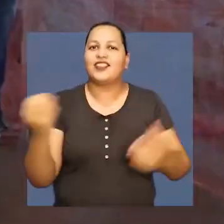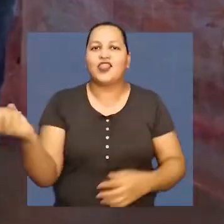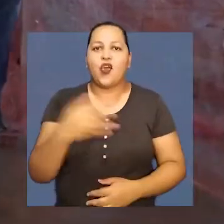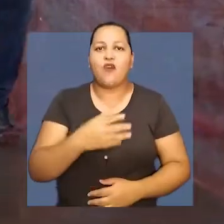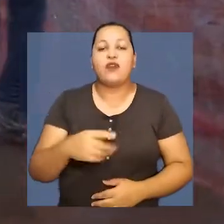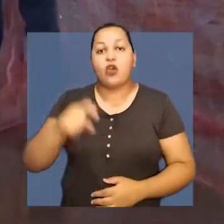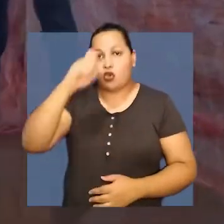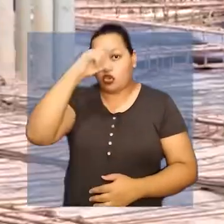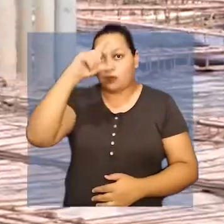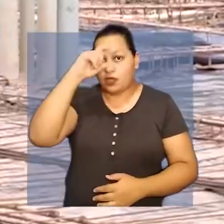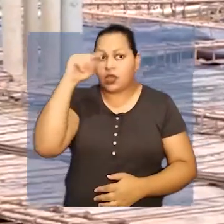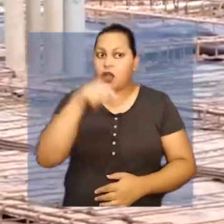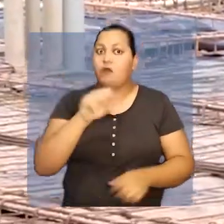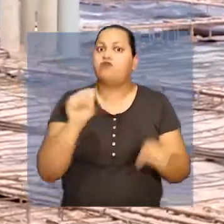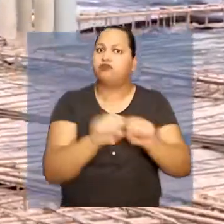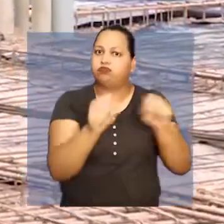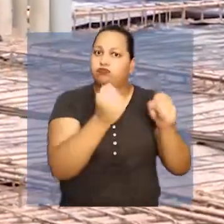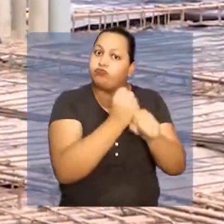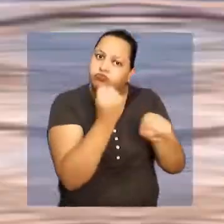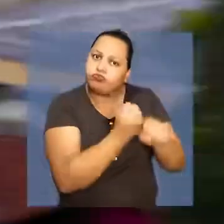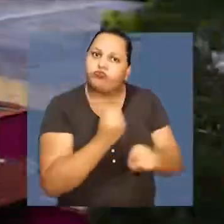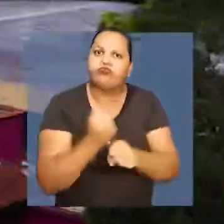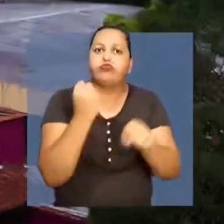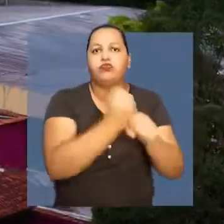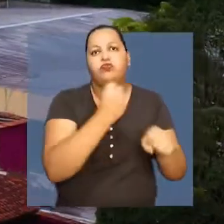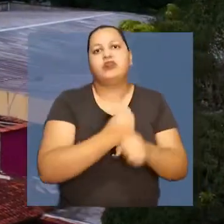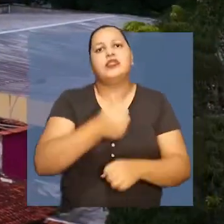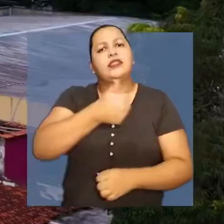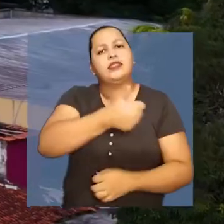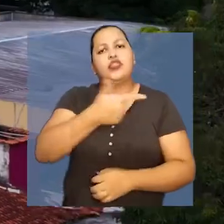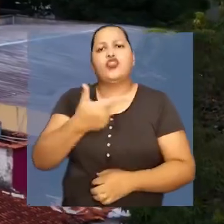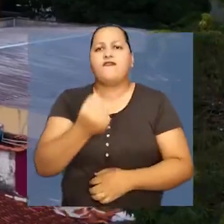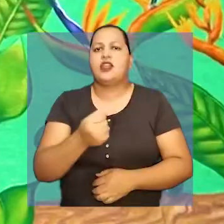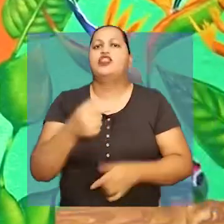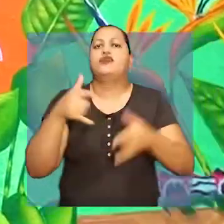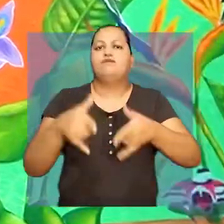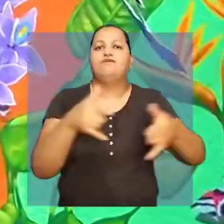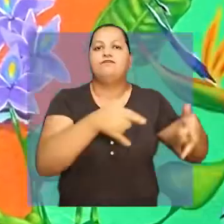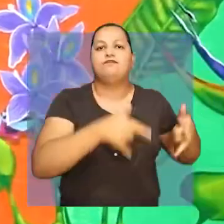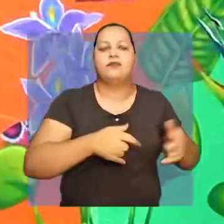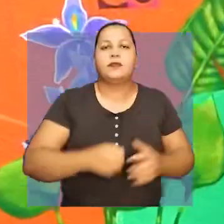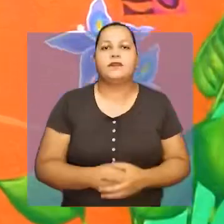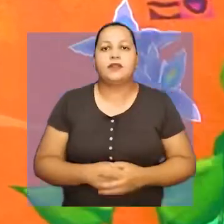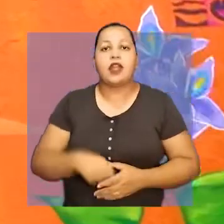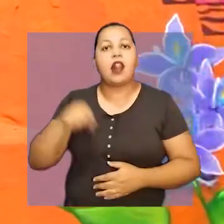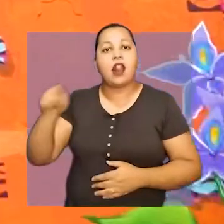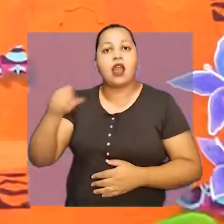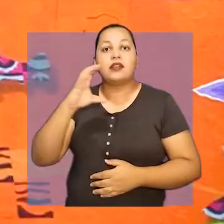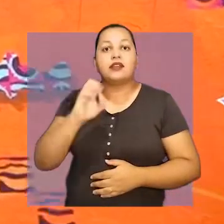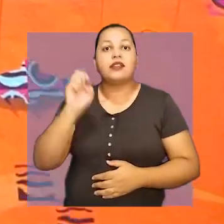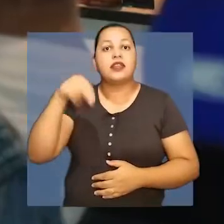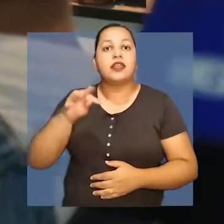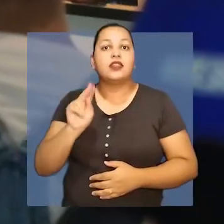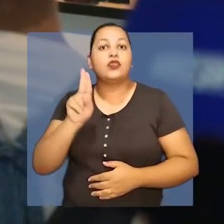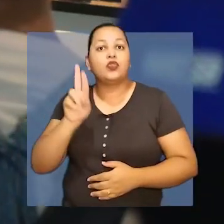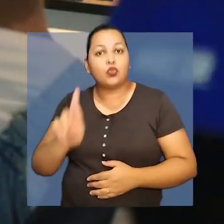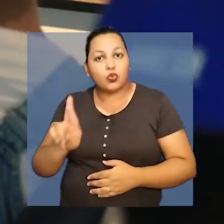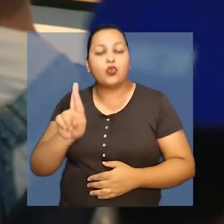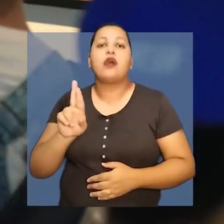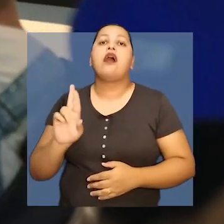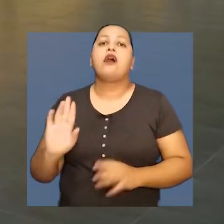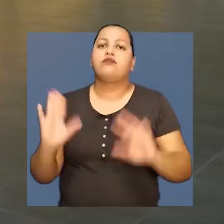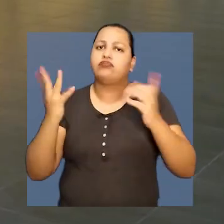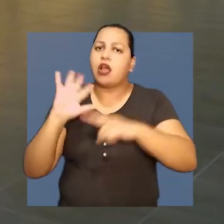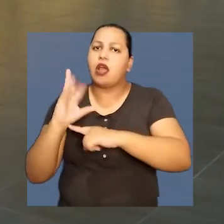obras em andamento e terá 120 leitos. Na Semana de Arte e Muralismo no Centur teve amostras de cinema, roda de